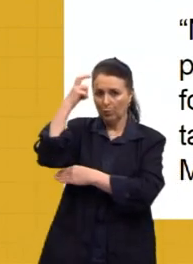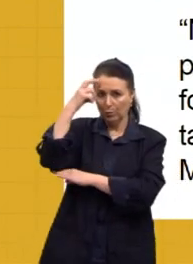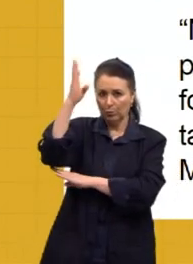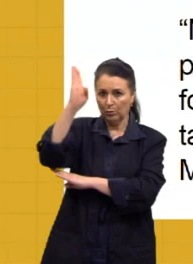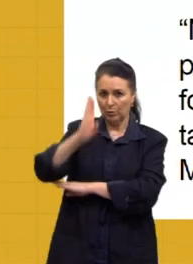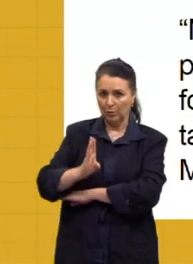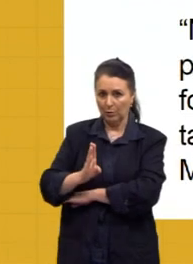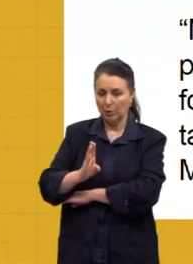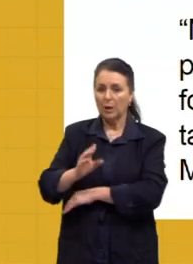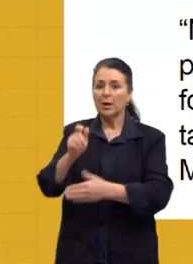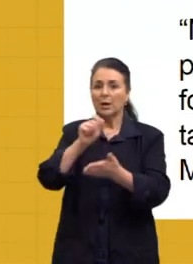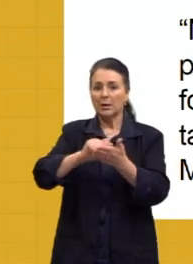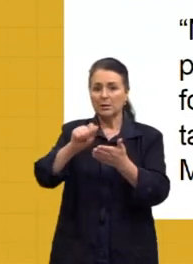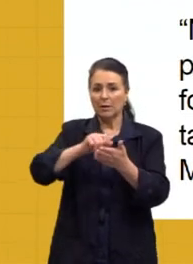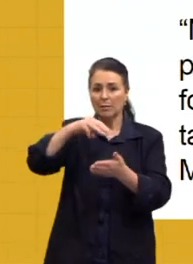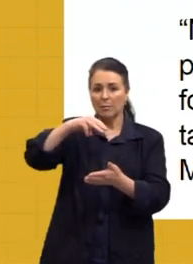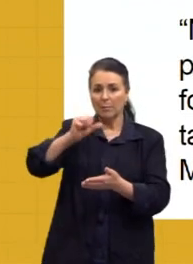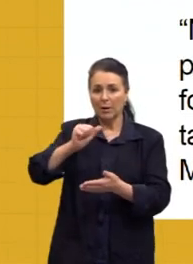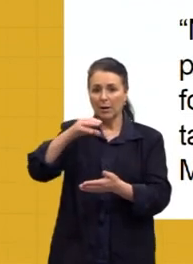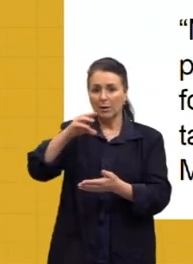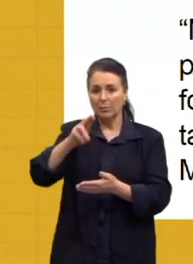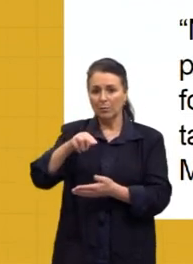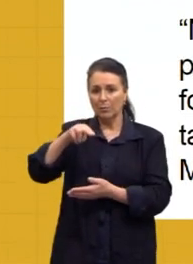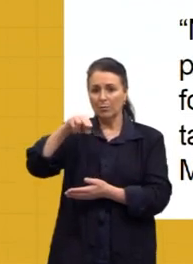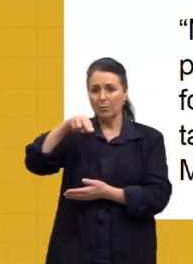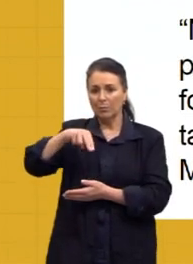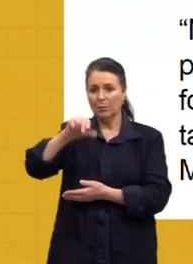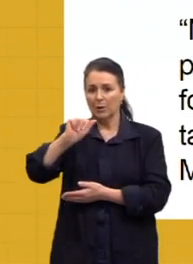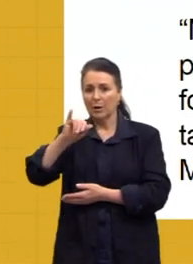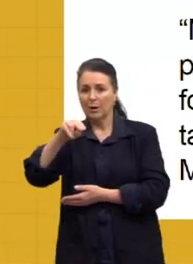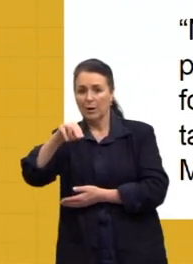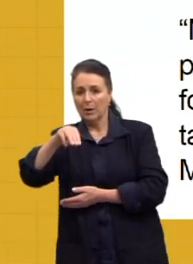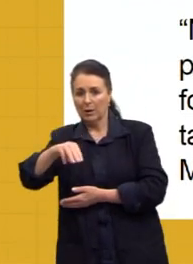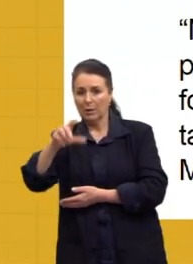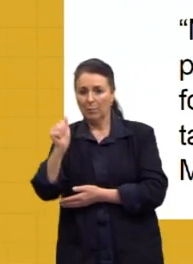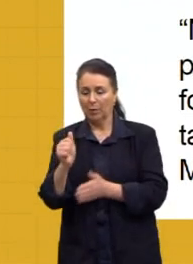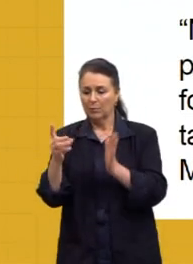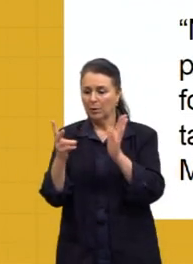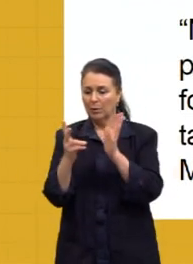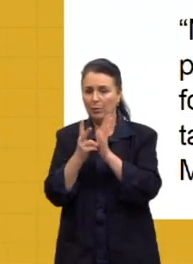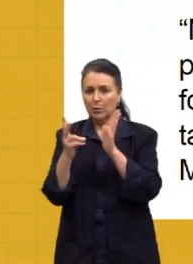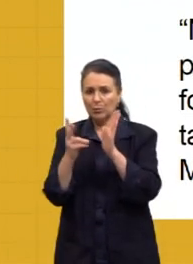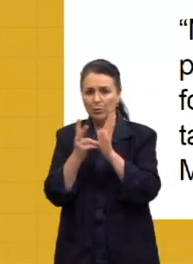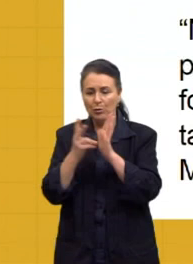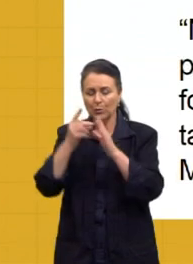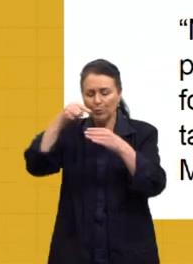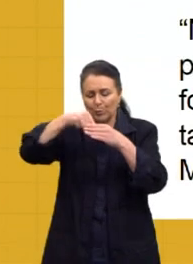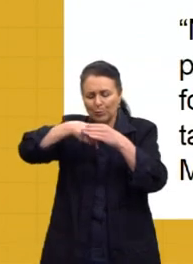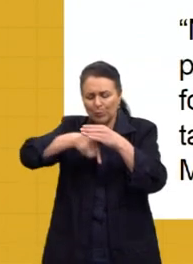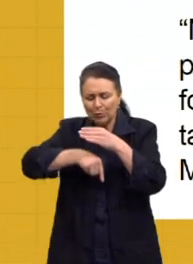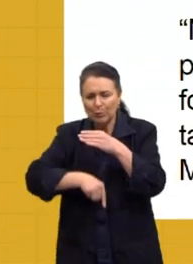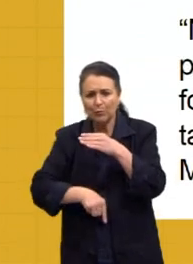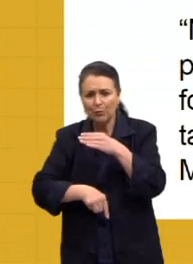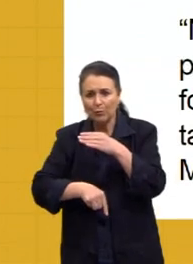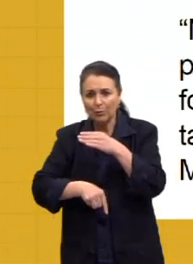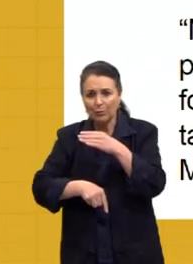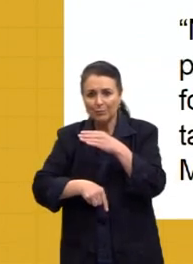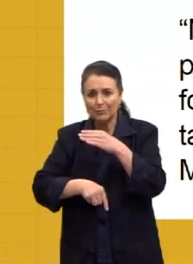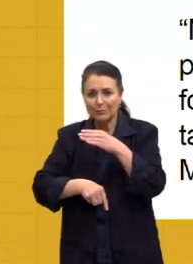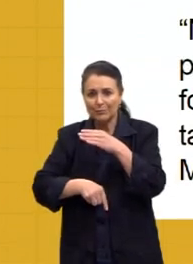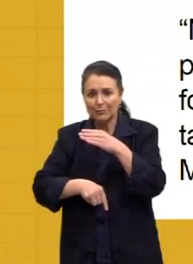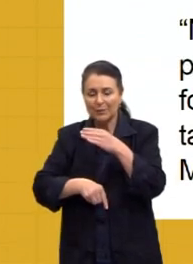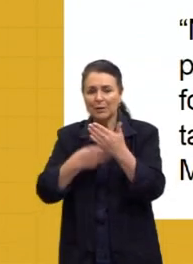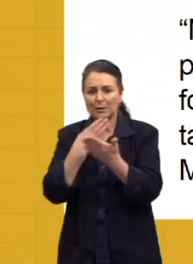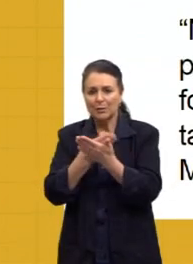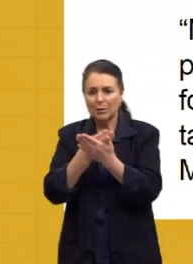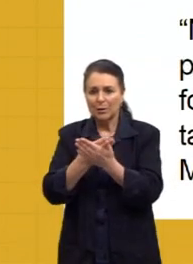Macunaíma, que nós chamamos o herói sem nenhum caráter, que é o nosso indígena, raiz, que ele vai lá buscar essa raiz do indígena, mas